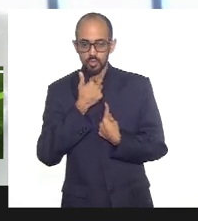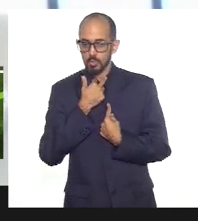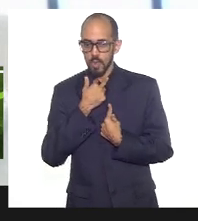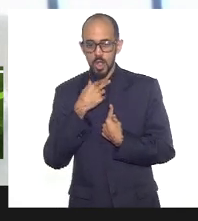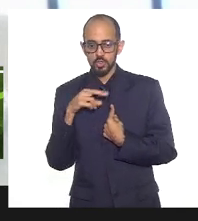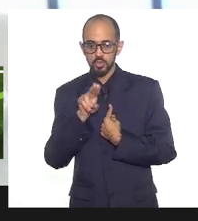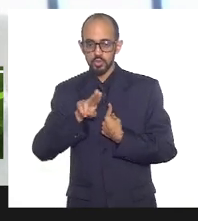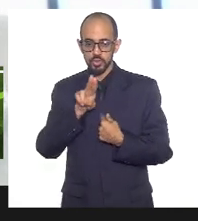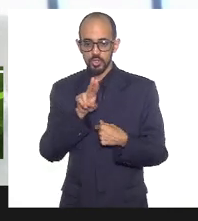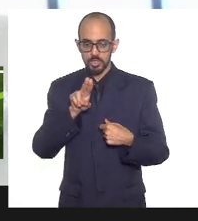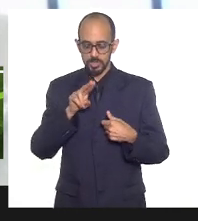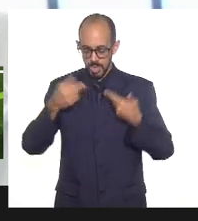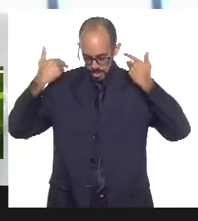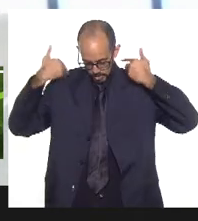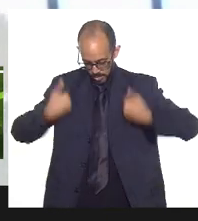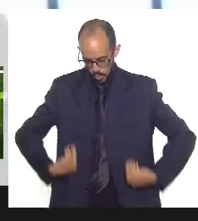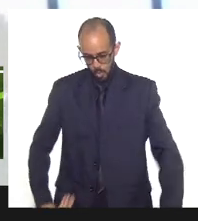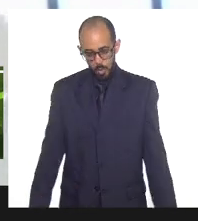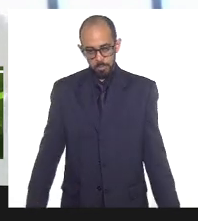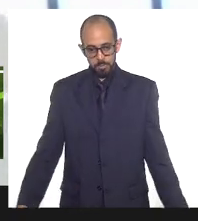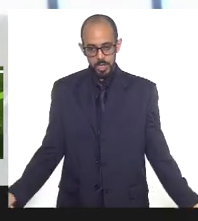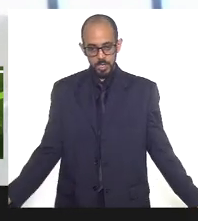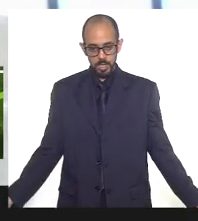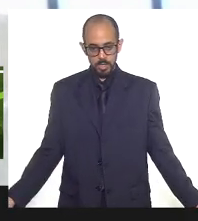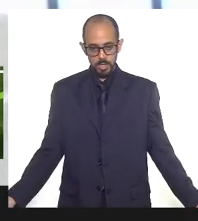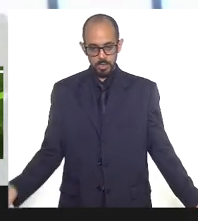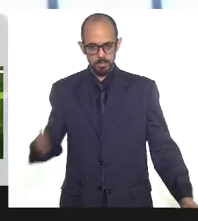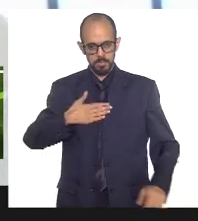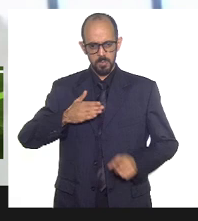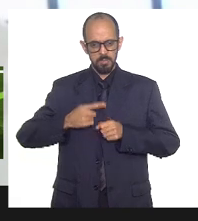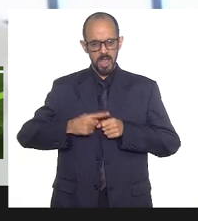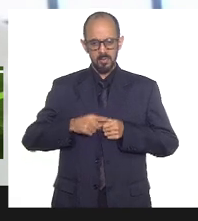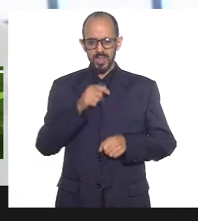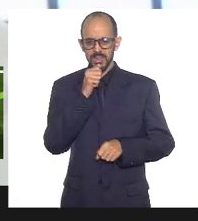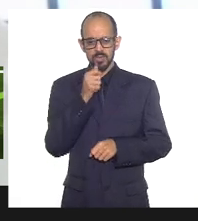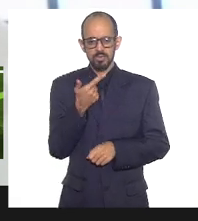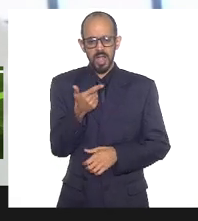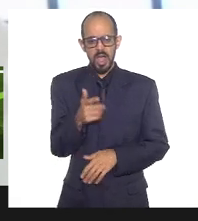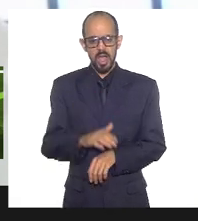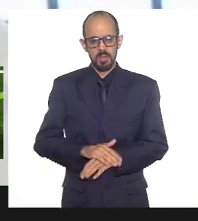não pode colocar branco, no meu bairro ainda não está assim, mas até quando?